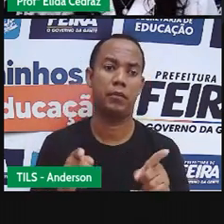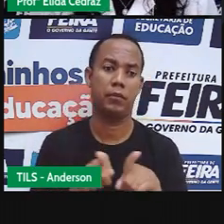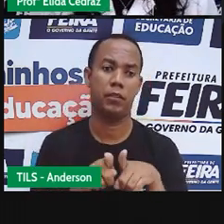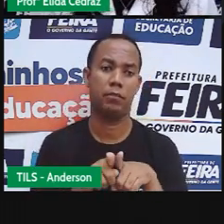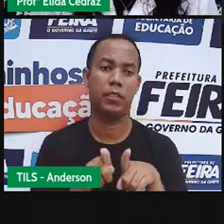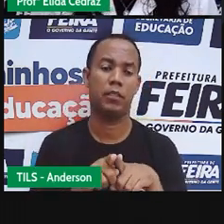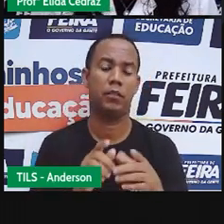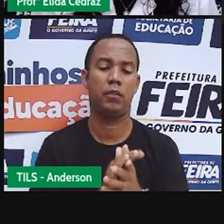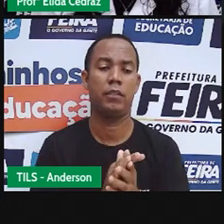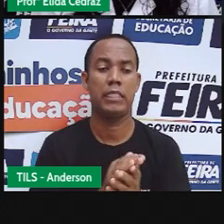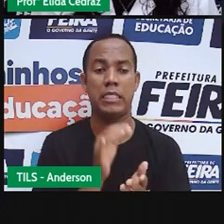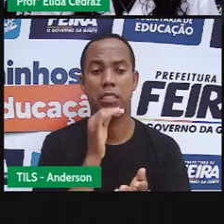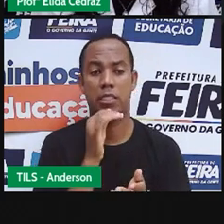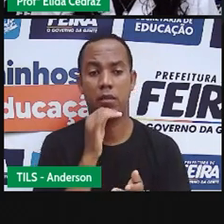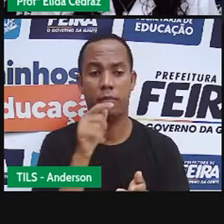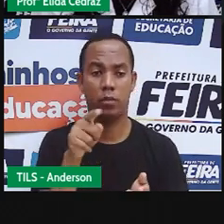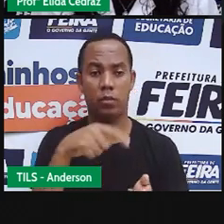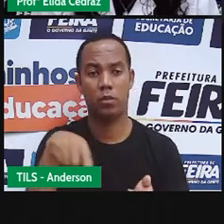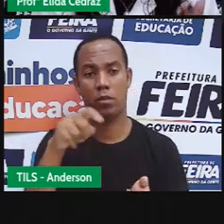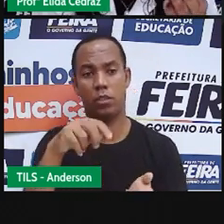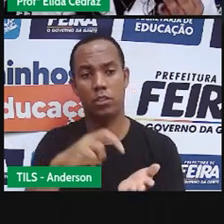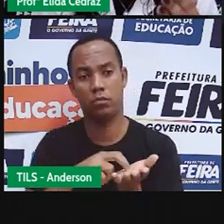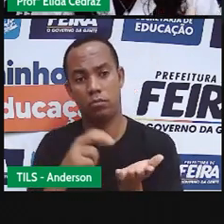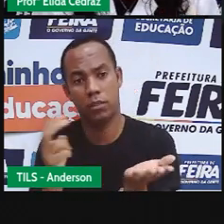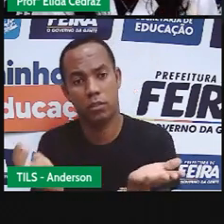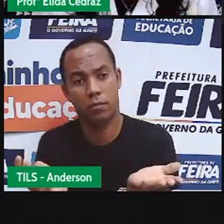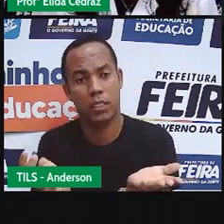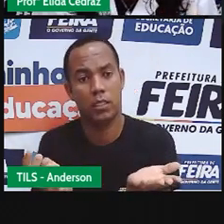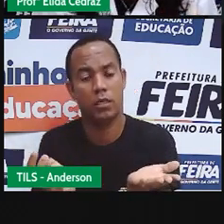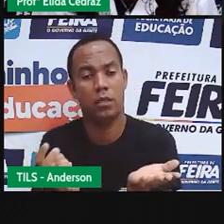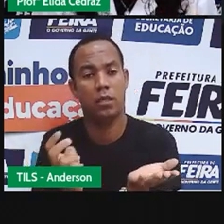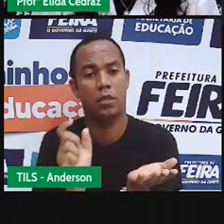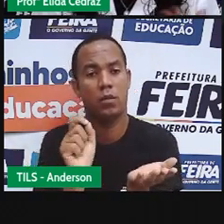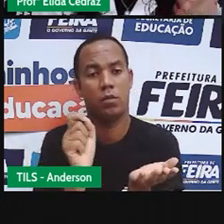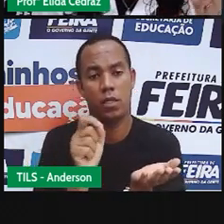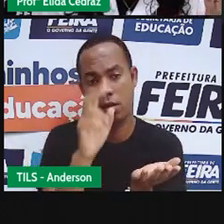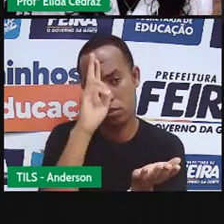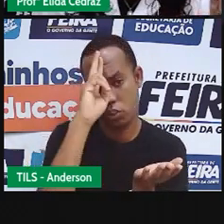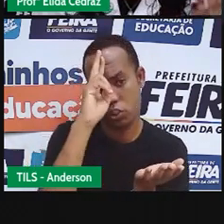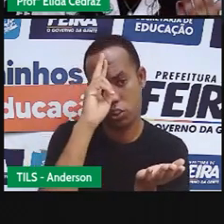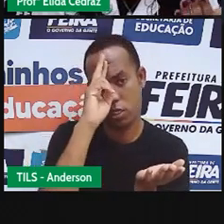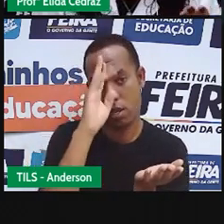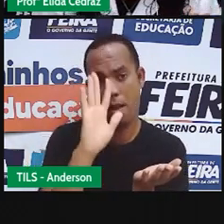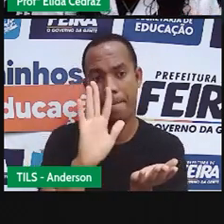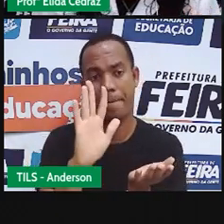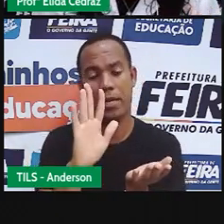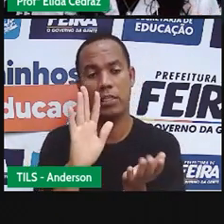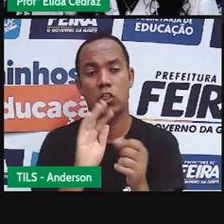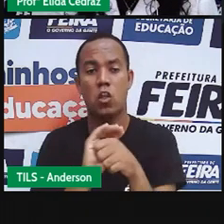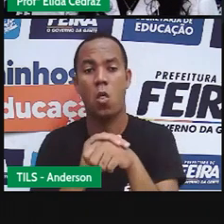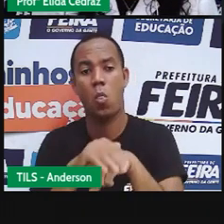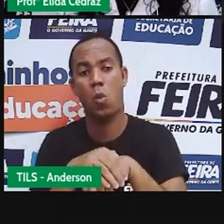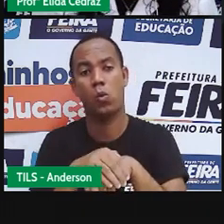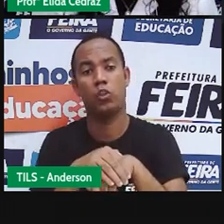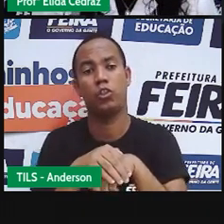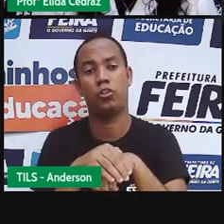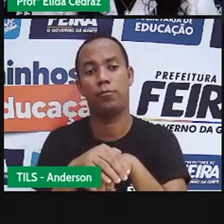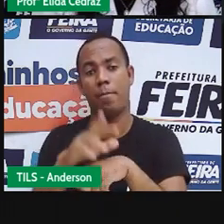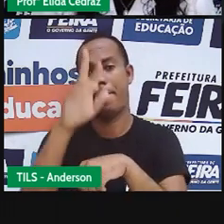estivermos pela manhã, durante o dia, vai ser meio-dia. E, se for à noite, será meia-noite.